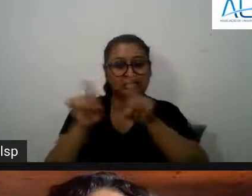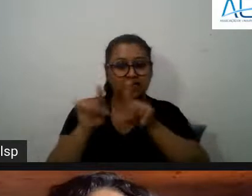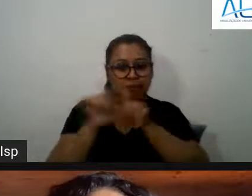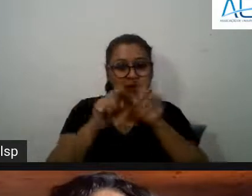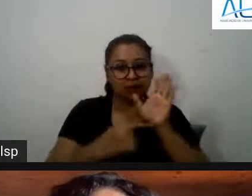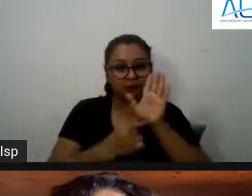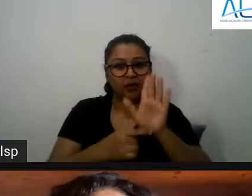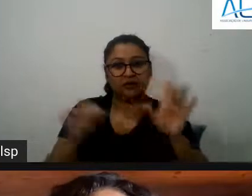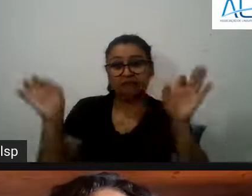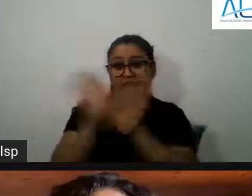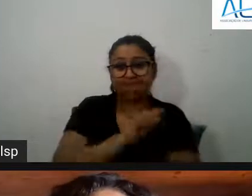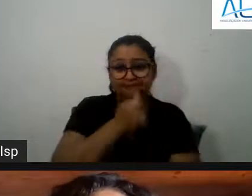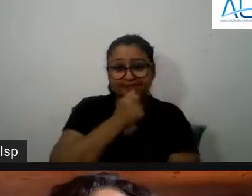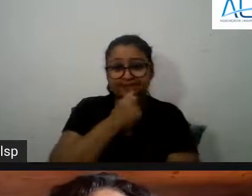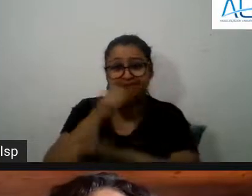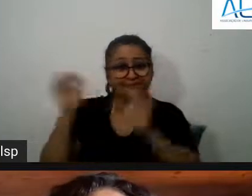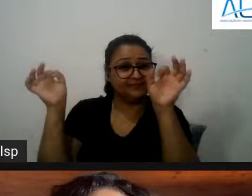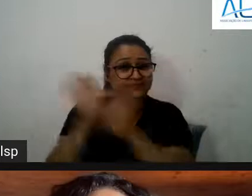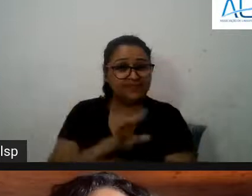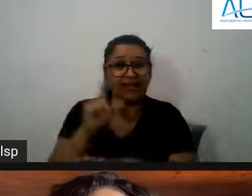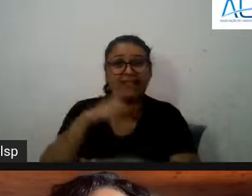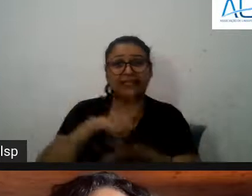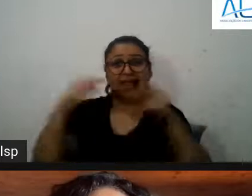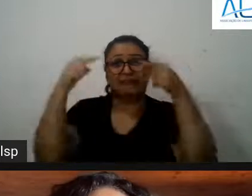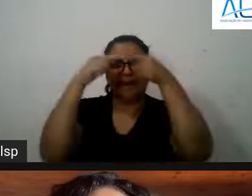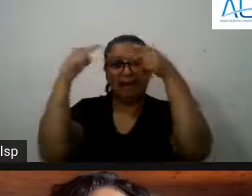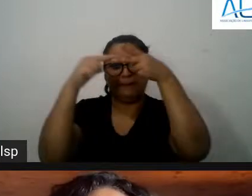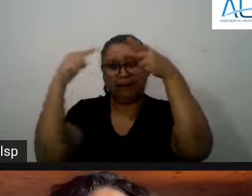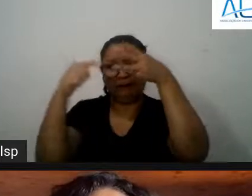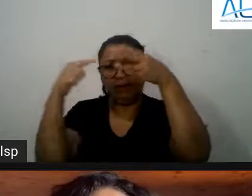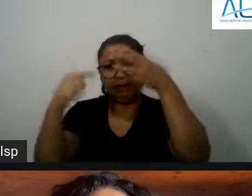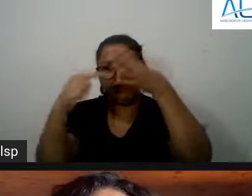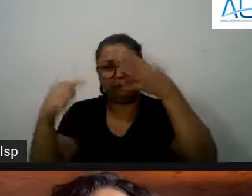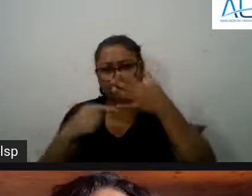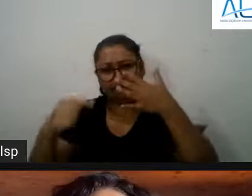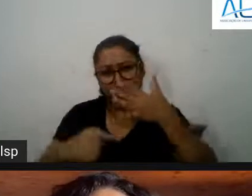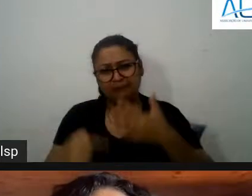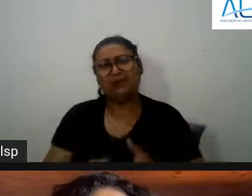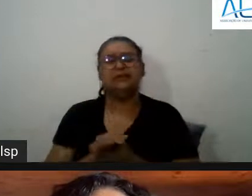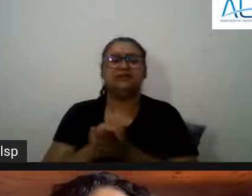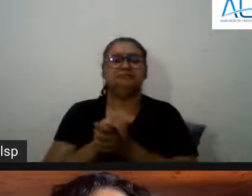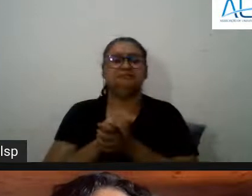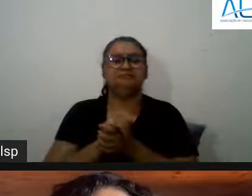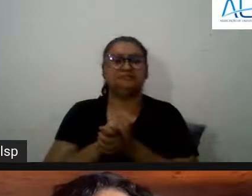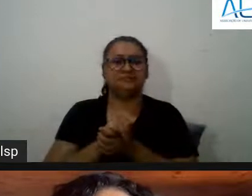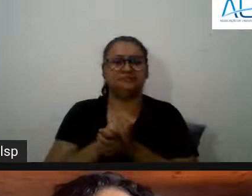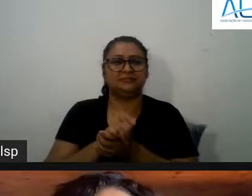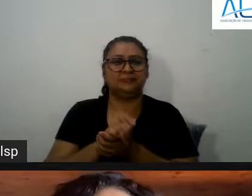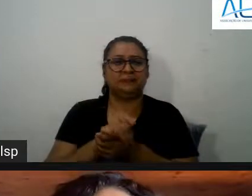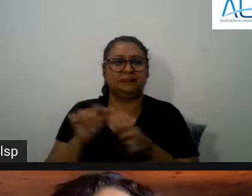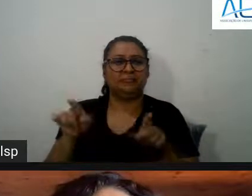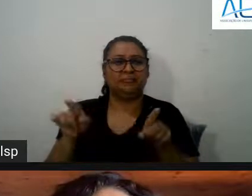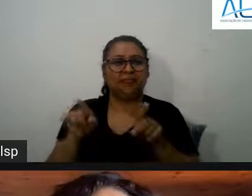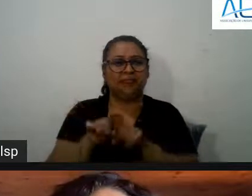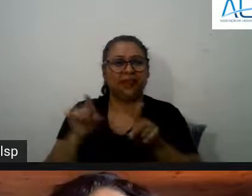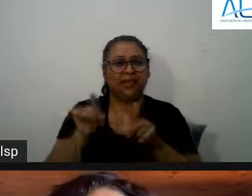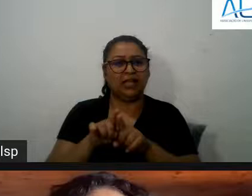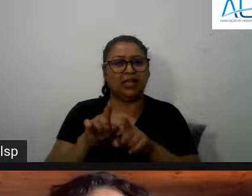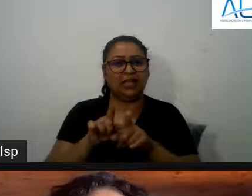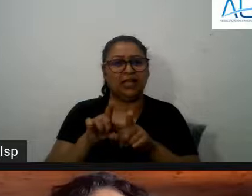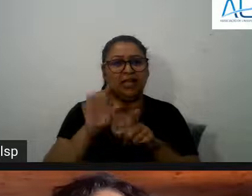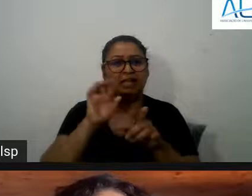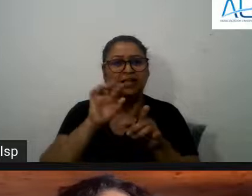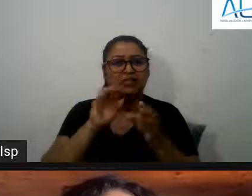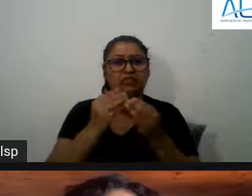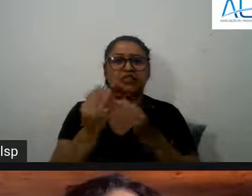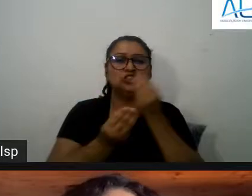acabado não é? portanto há questões isto é um aspecto tu também falaste na questão da multimodalidade eu também gostava de